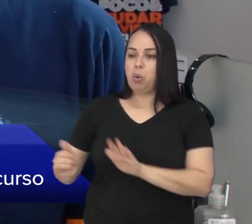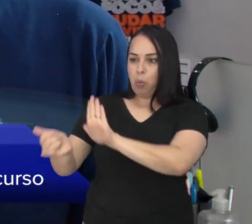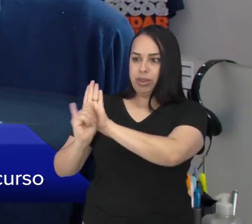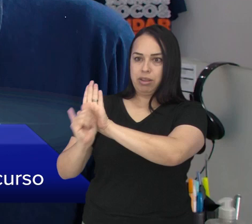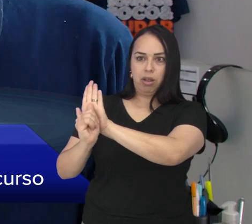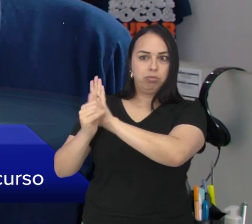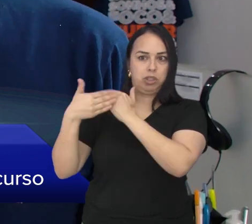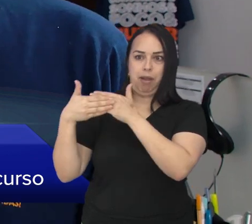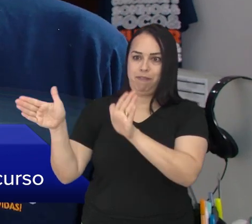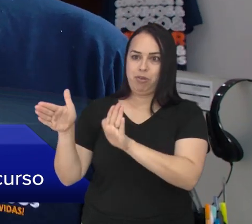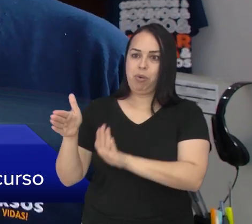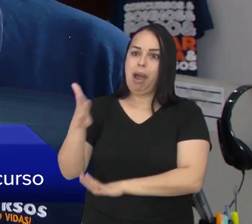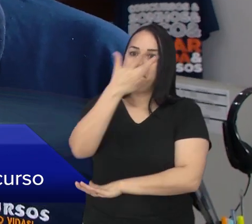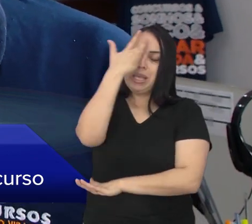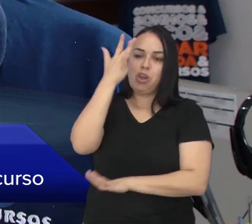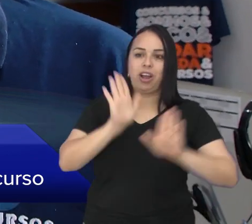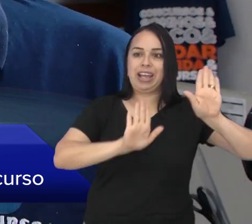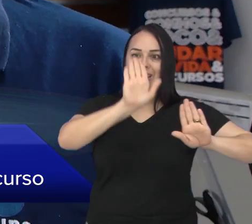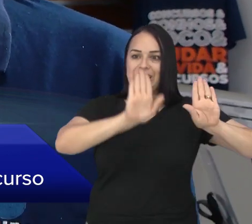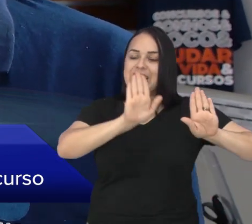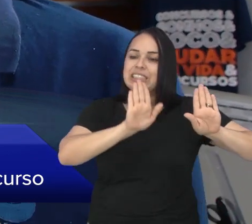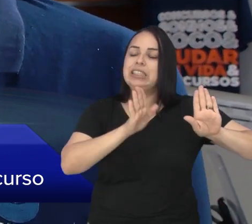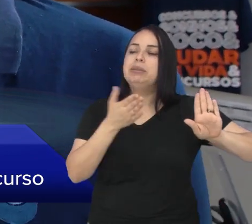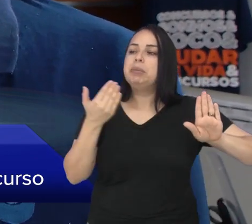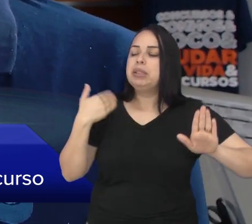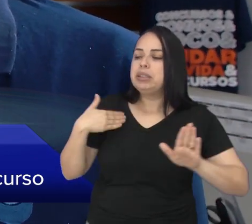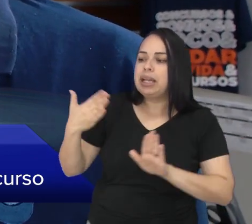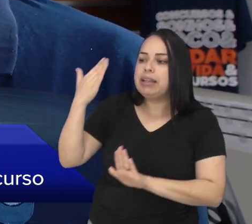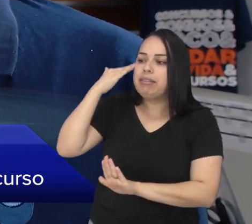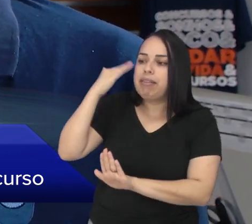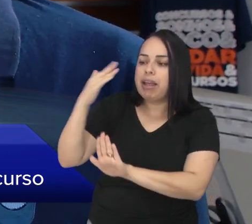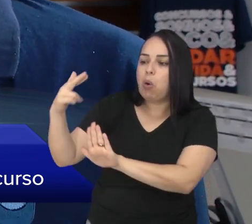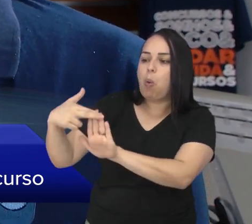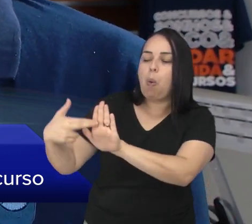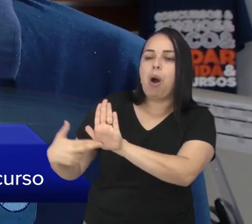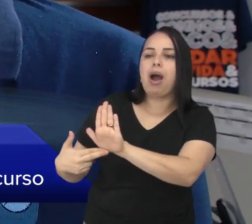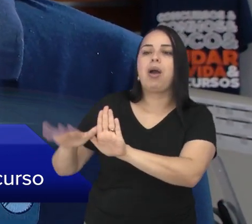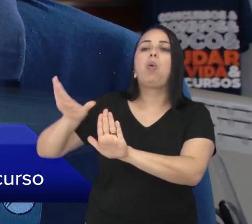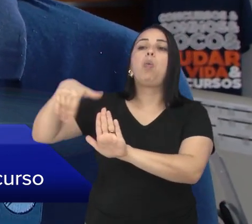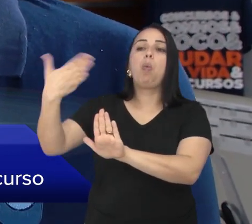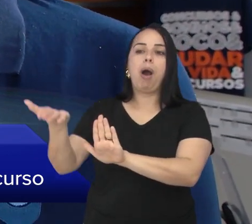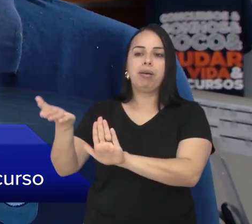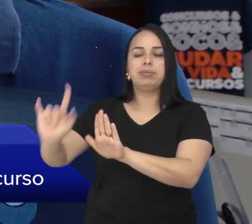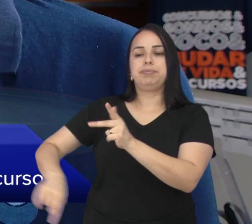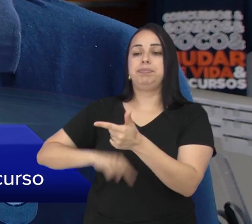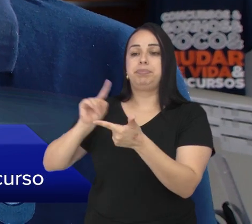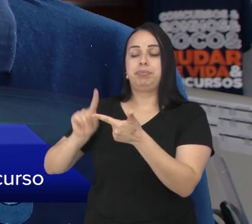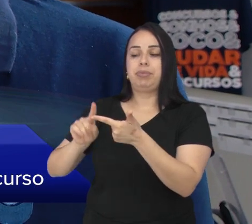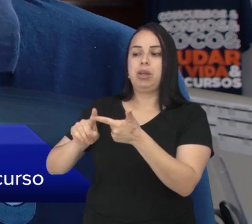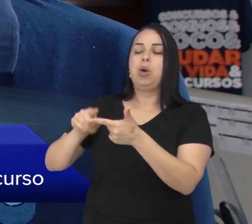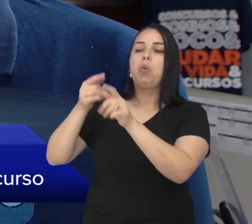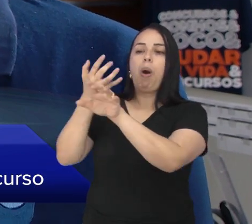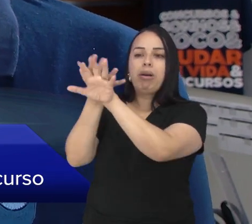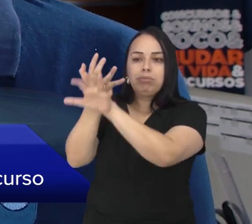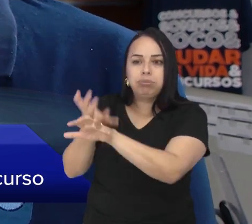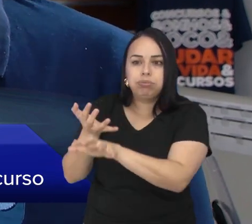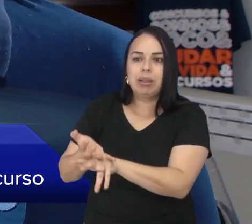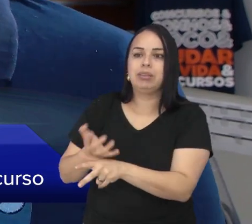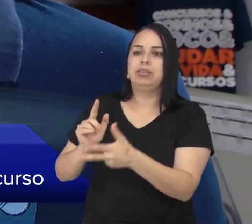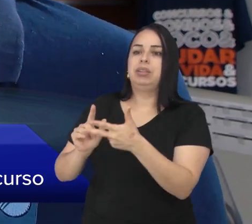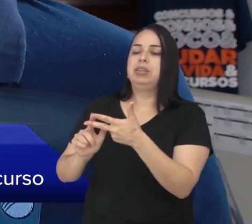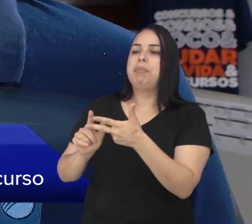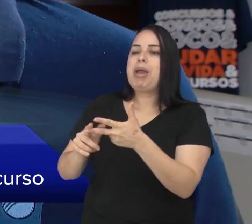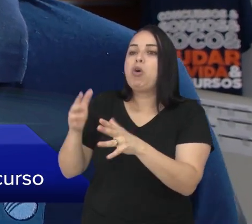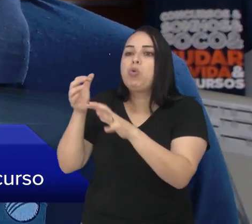saindo do edital, o candidato deve entender quais são as regras, quais são as disciplinas,